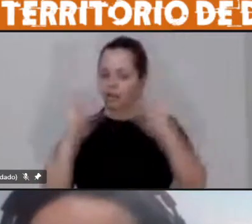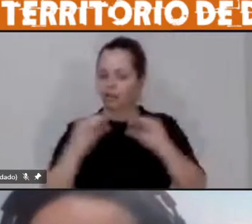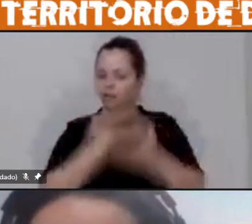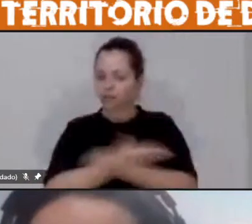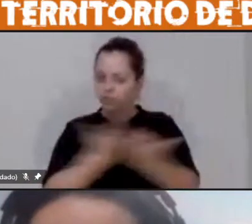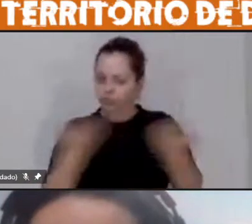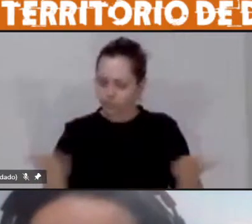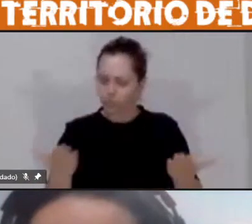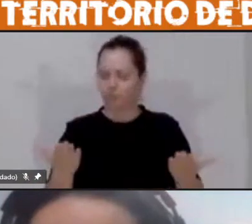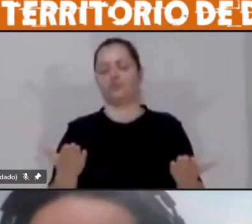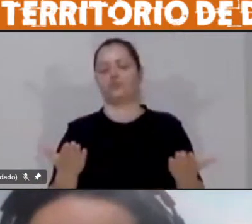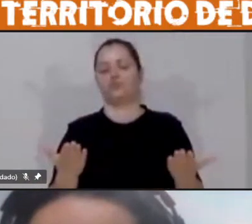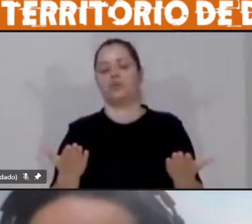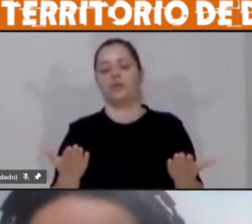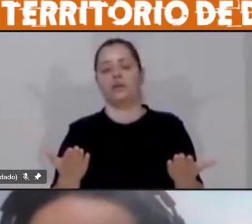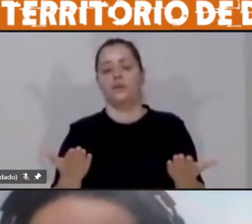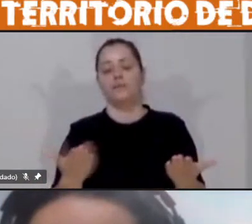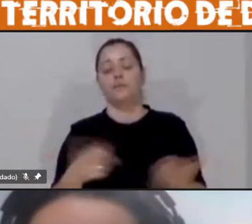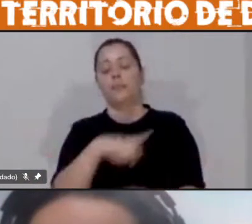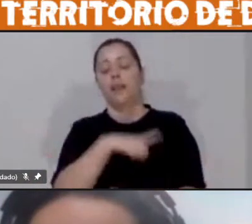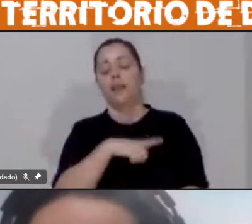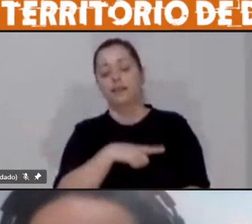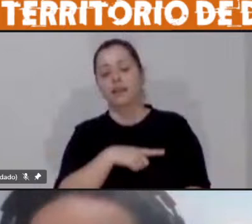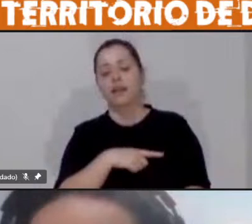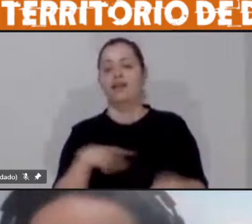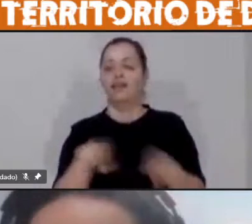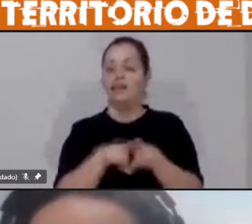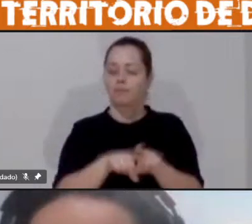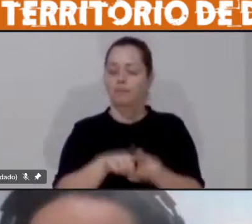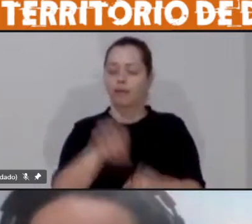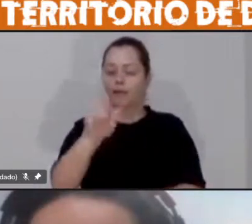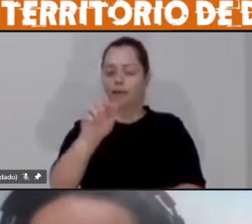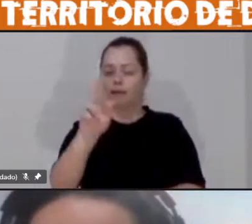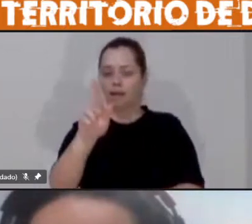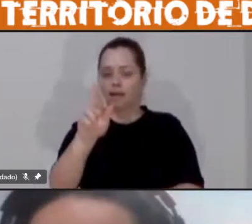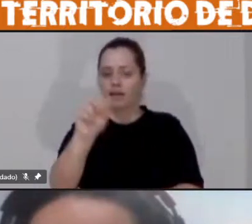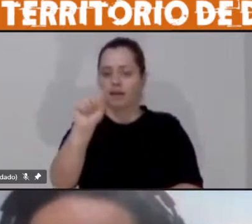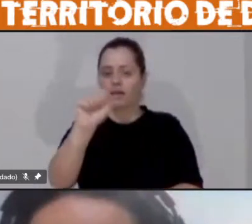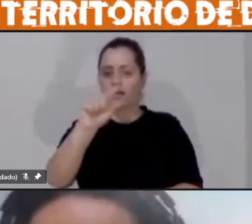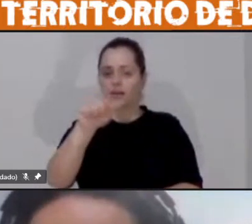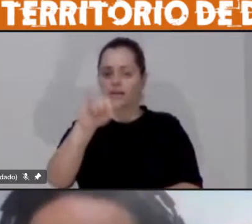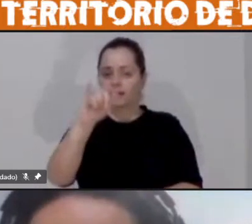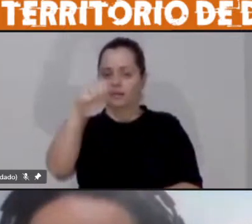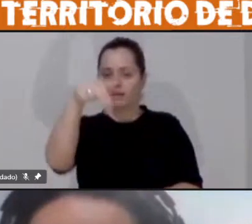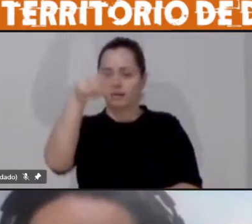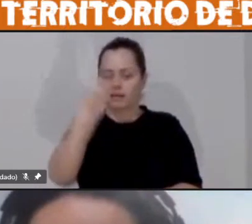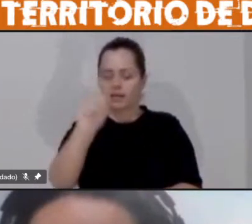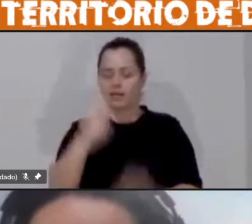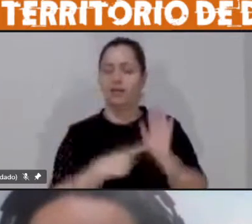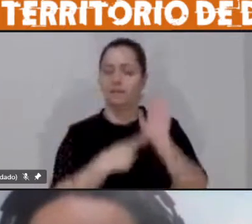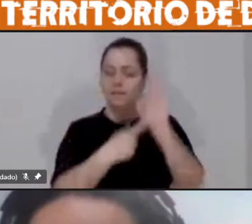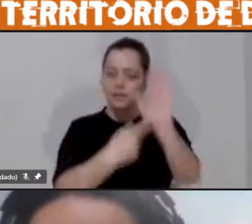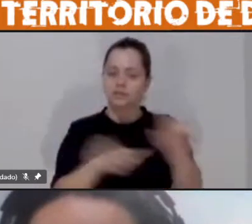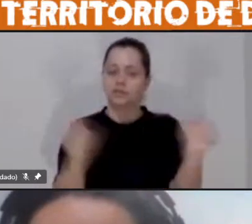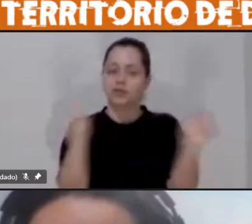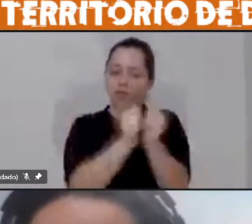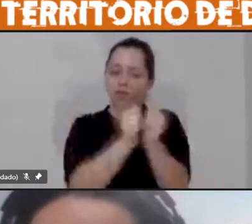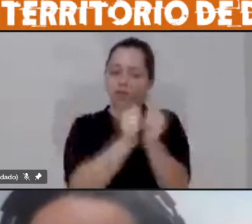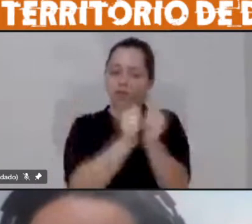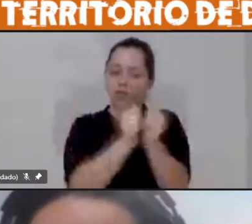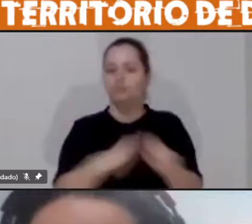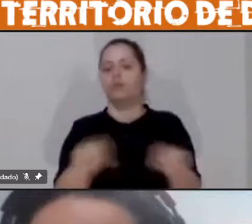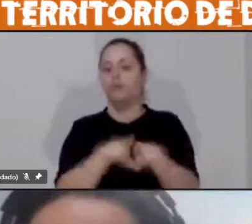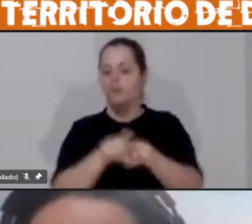e também tendo a Graziana junto apresentando esse